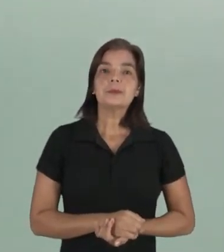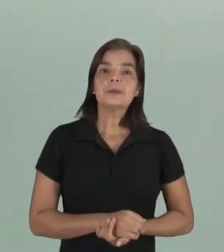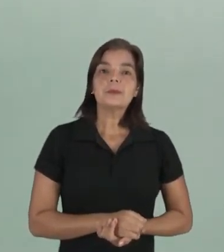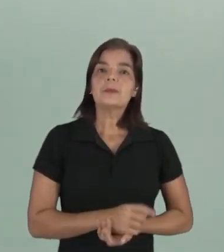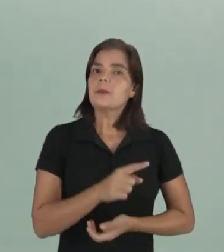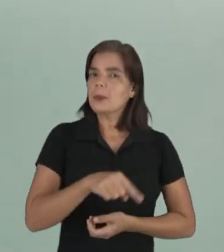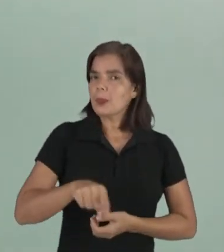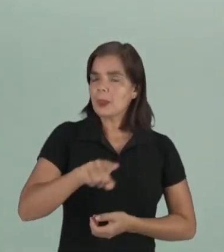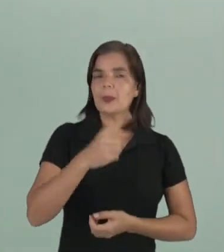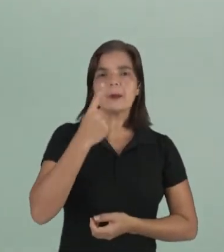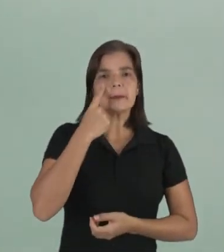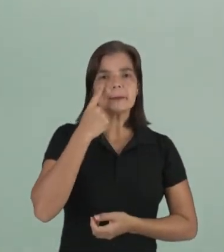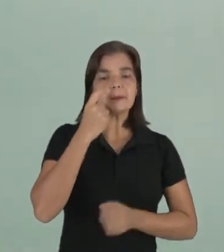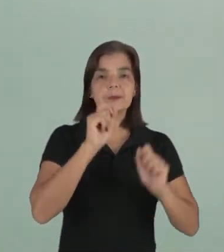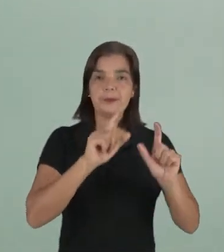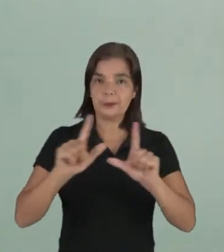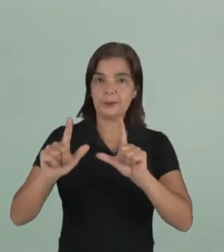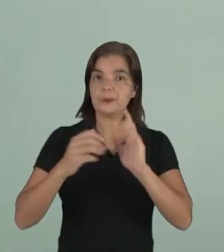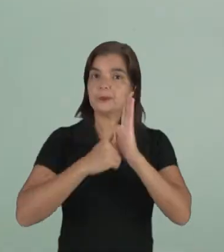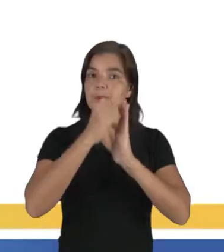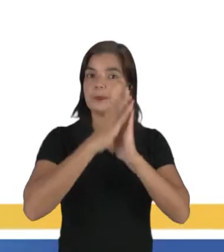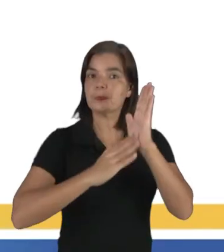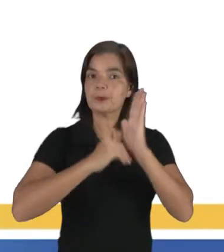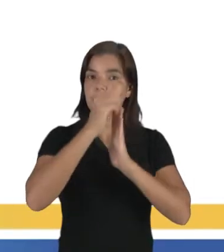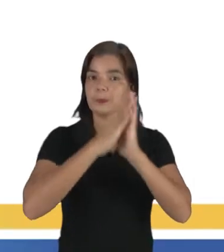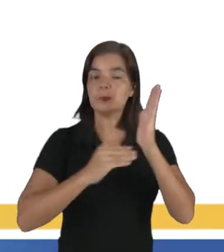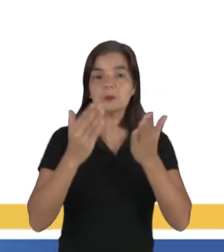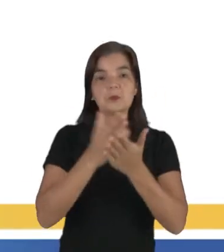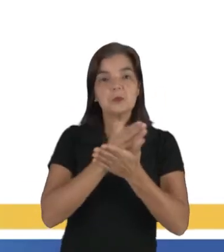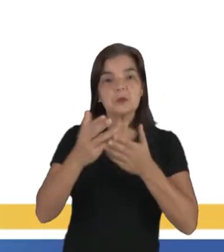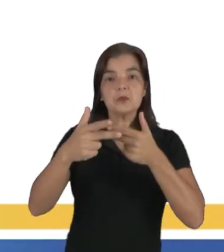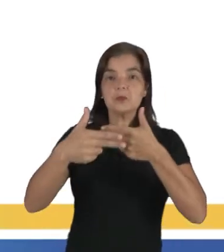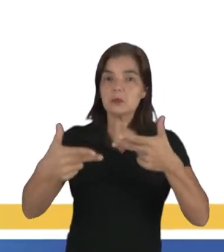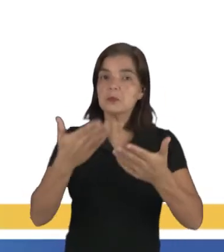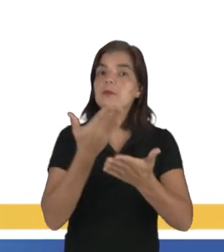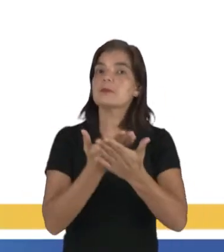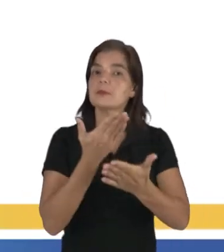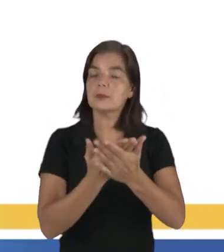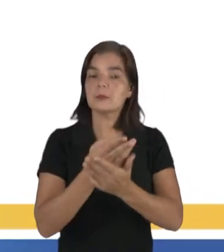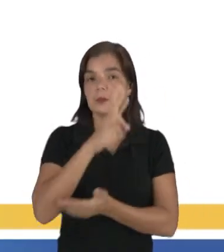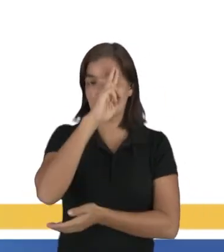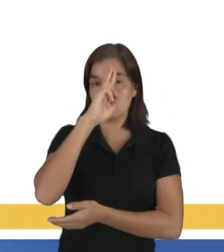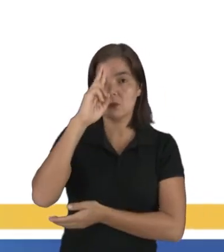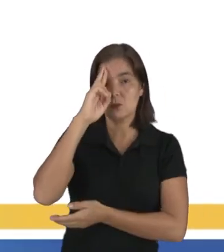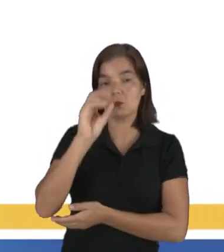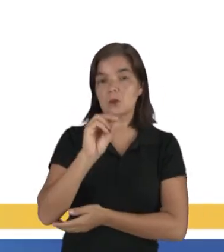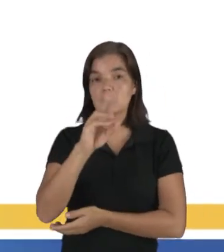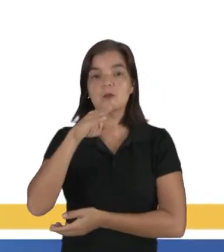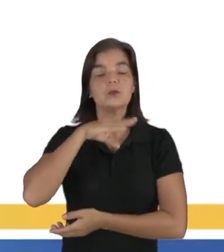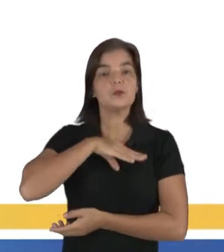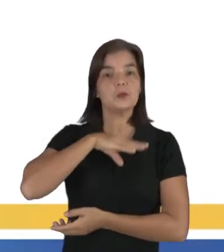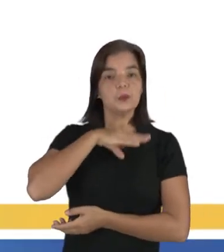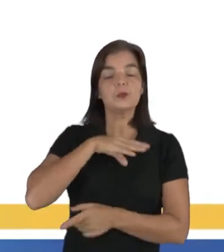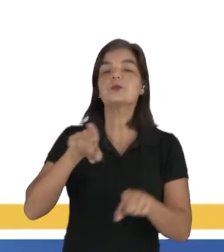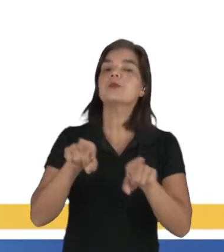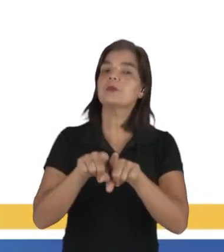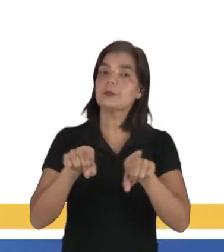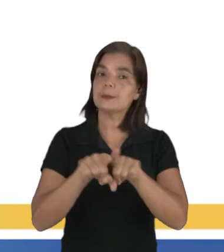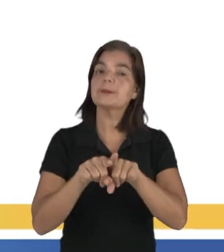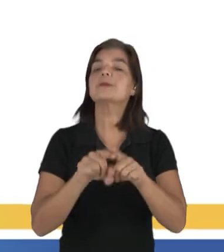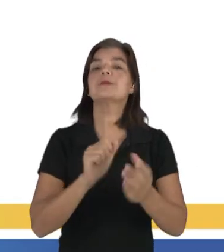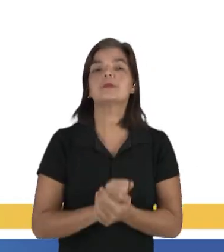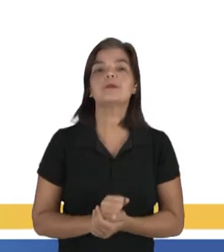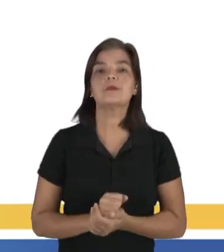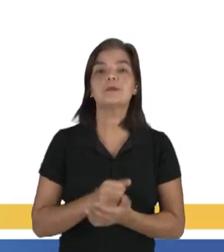Vocês devem já conhecer essas pinturas, né? Em alguma aula de história, ou até mesmo de língua portuguesa, quando vai estudar